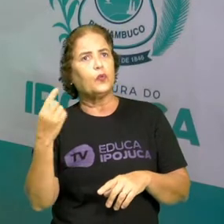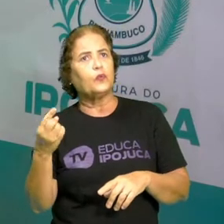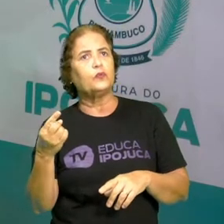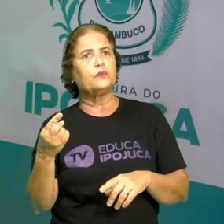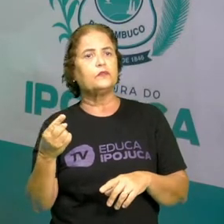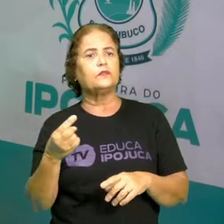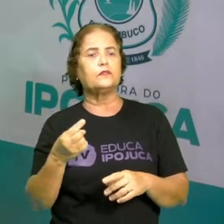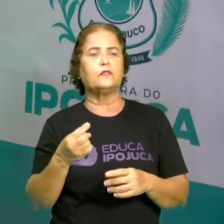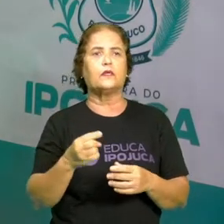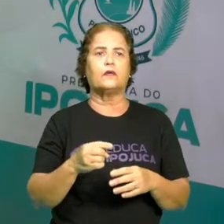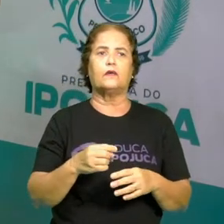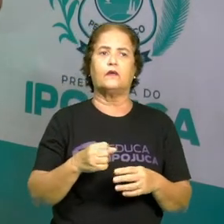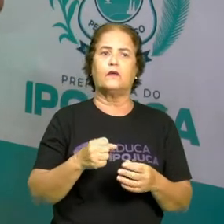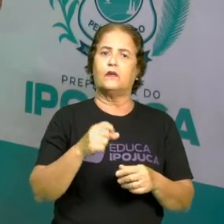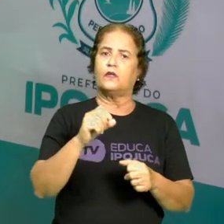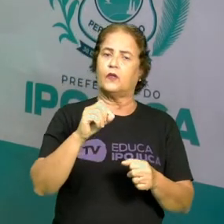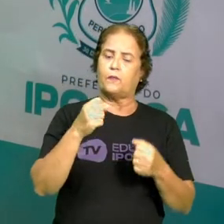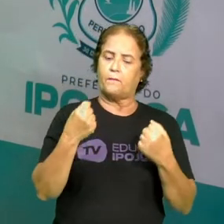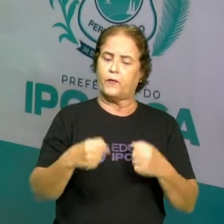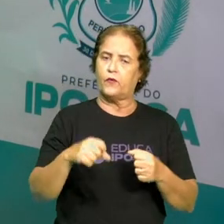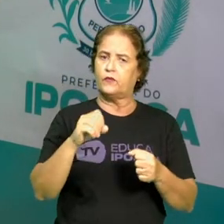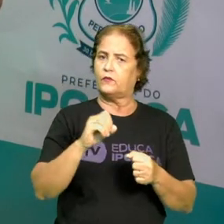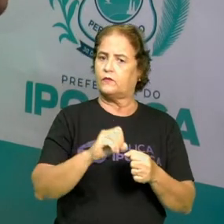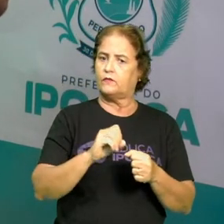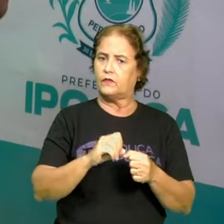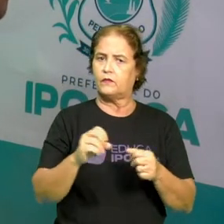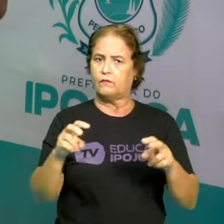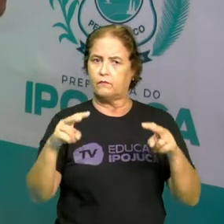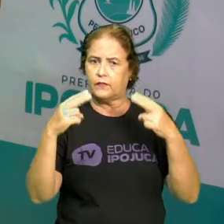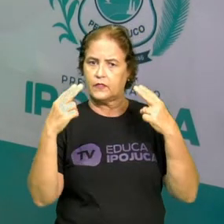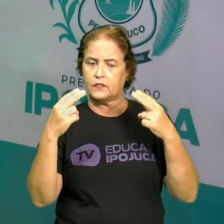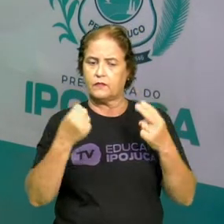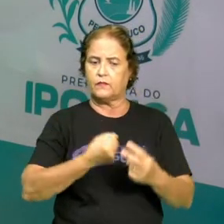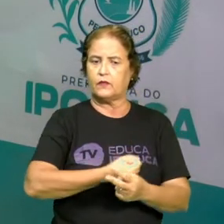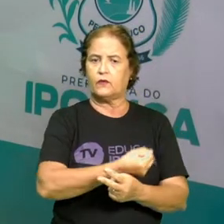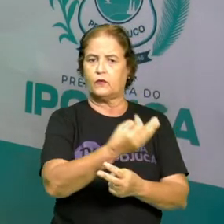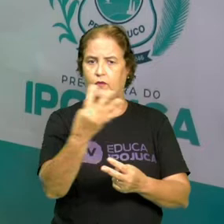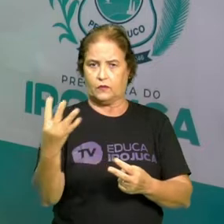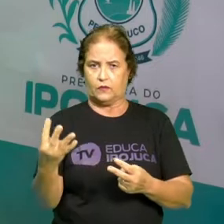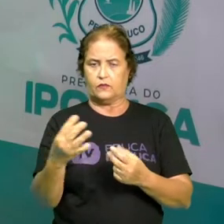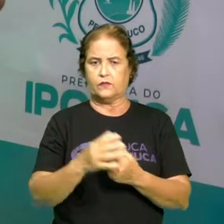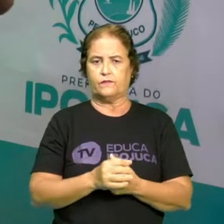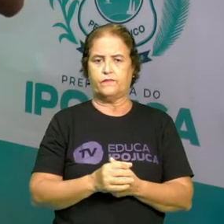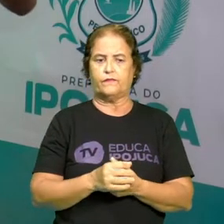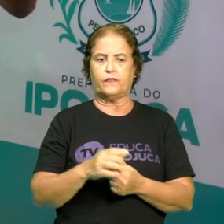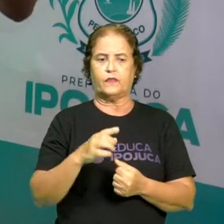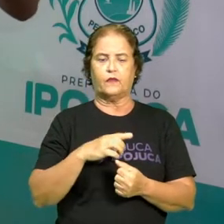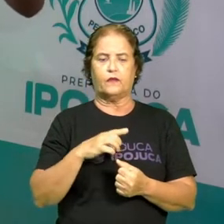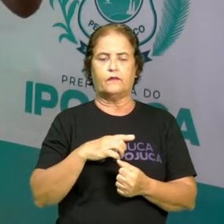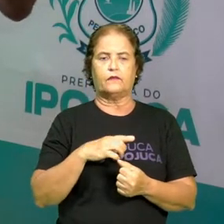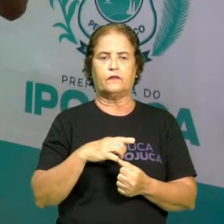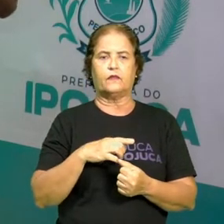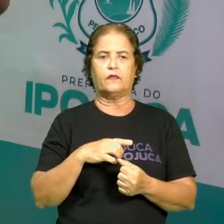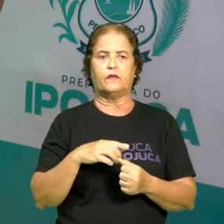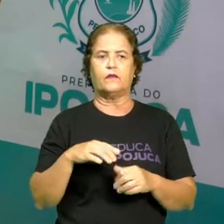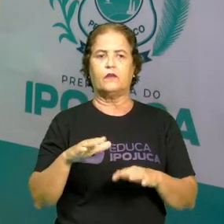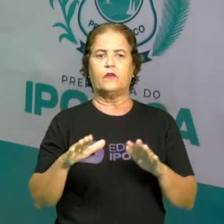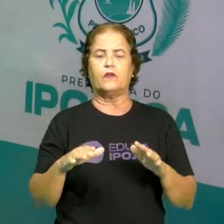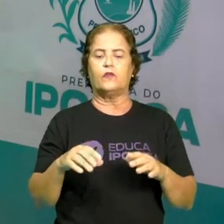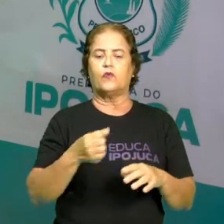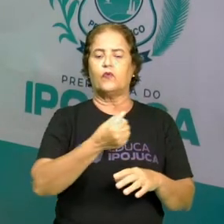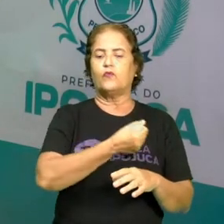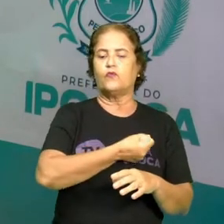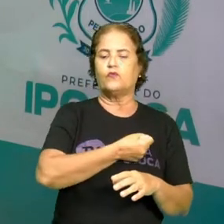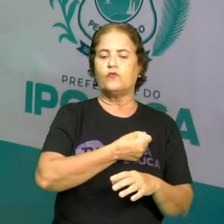perceber a contagem? Existe a forma por sequência. É onde a gente bota os números nos seus